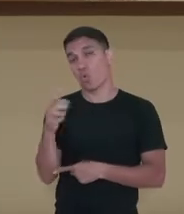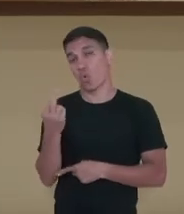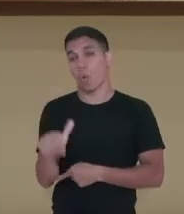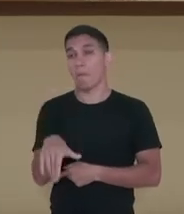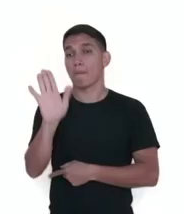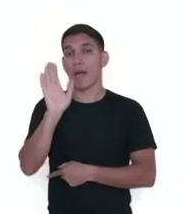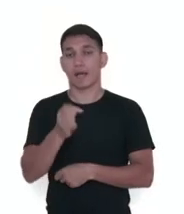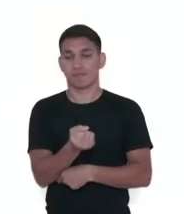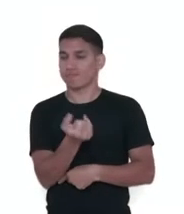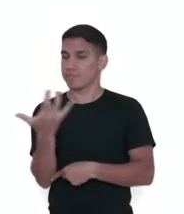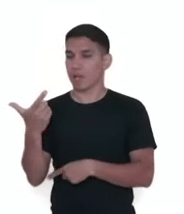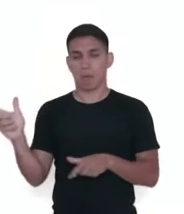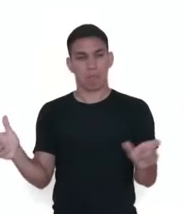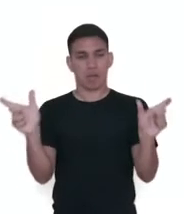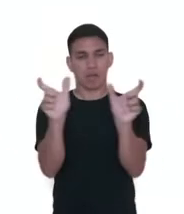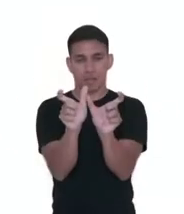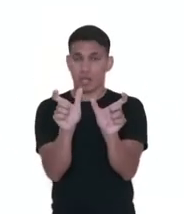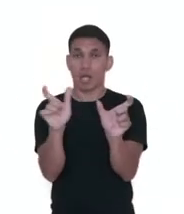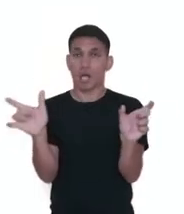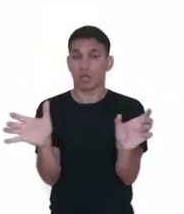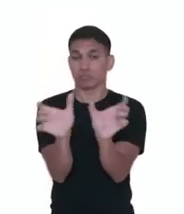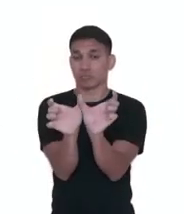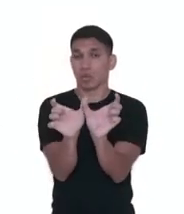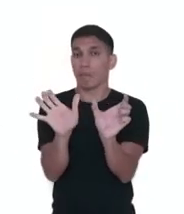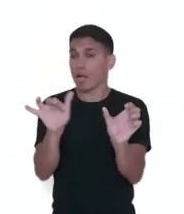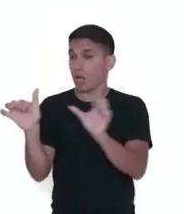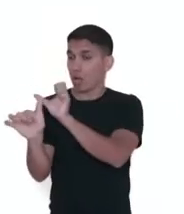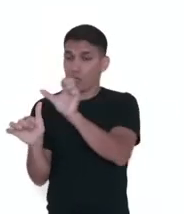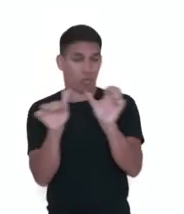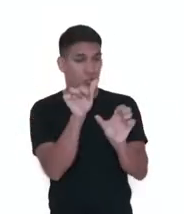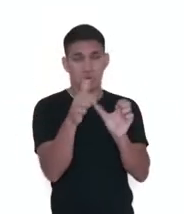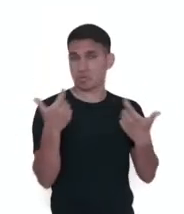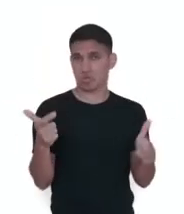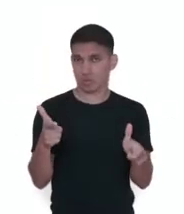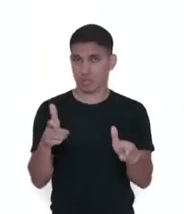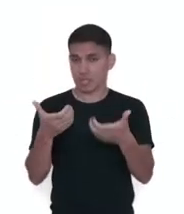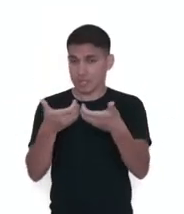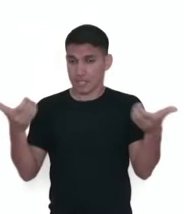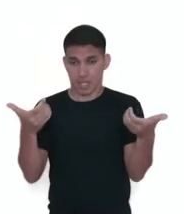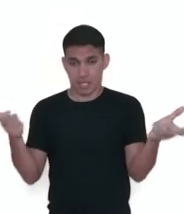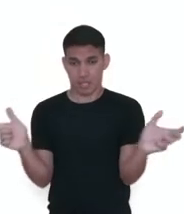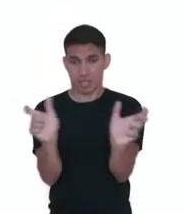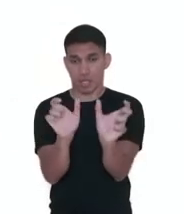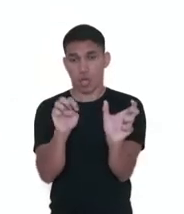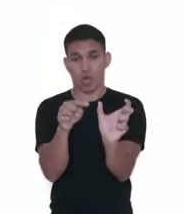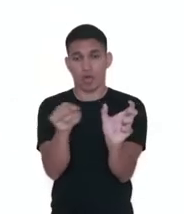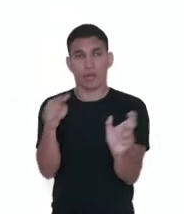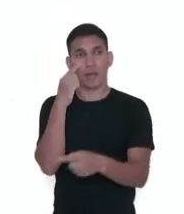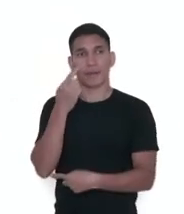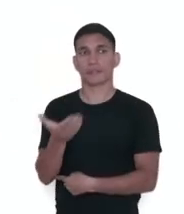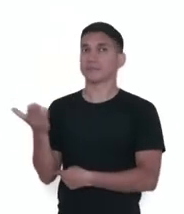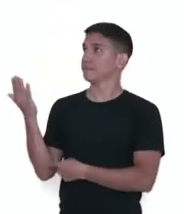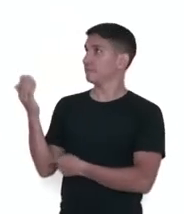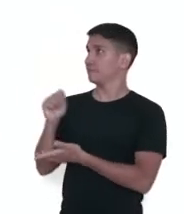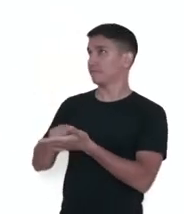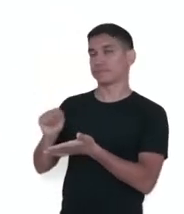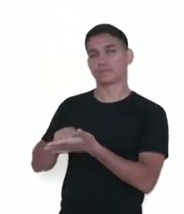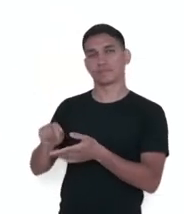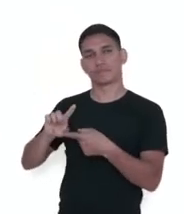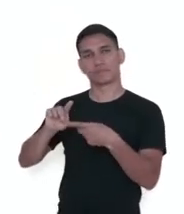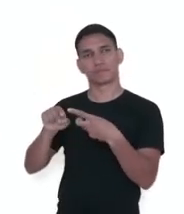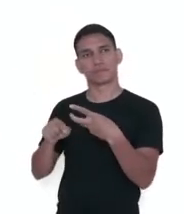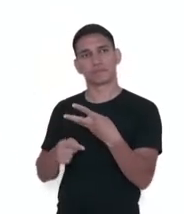se unem sem que ocorra alteração de suas formas originais, separadas ou não por item, como por exemplo, pé de galinha,